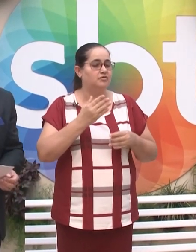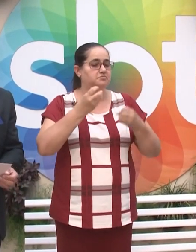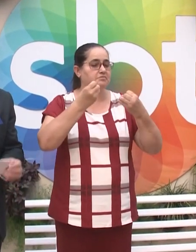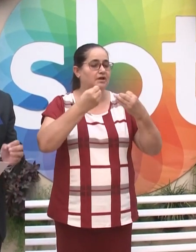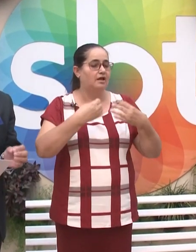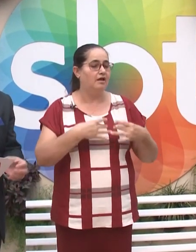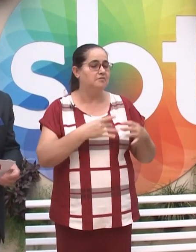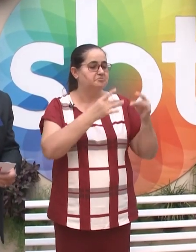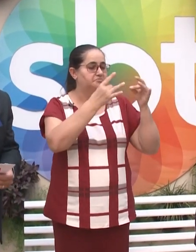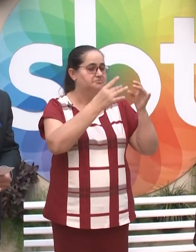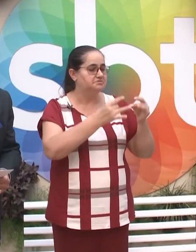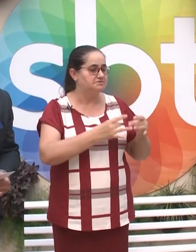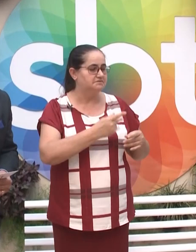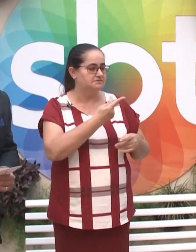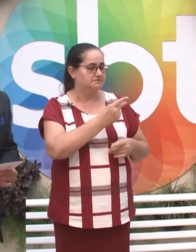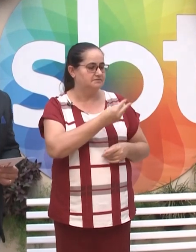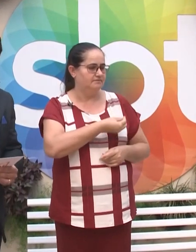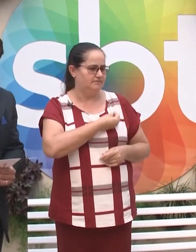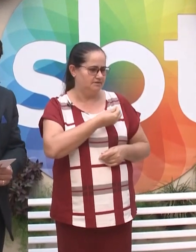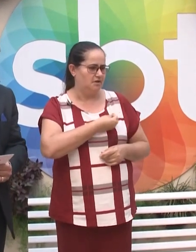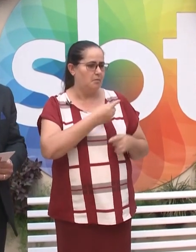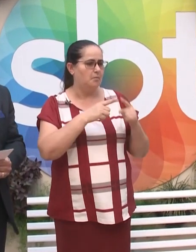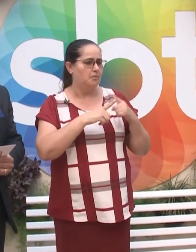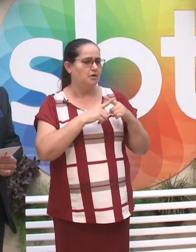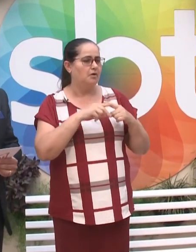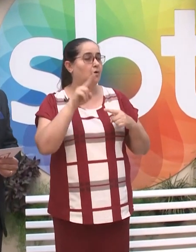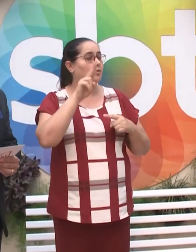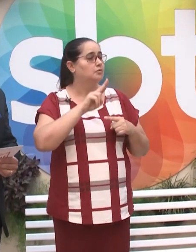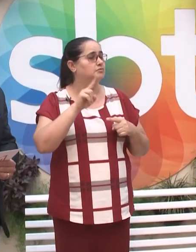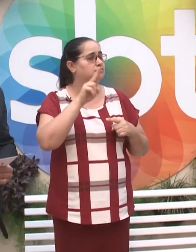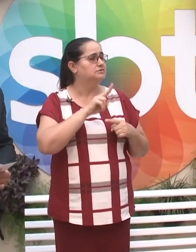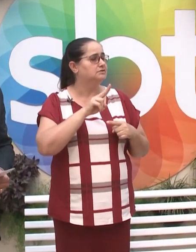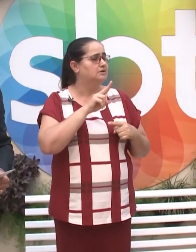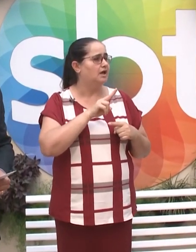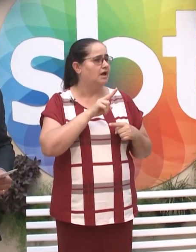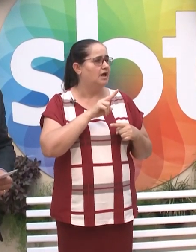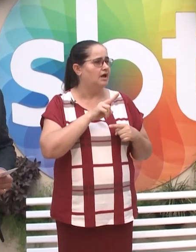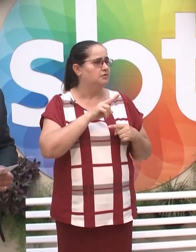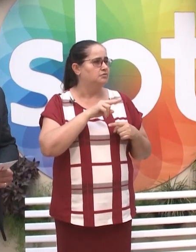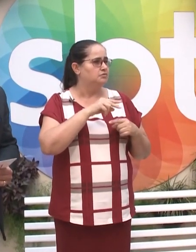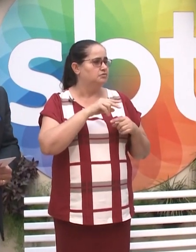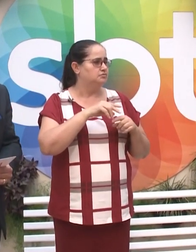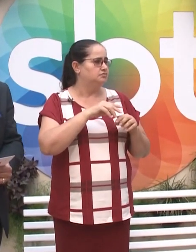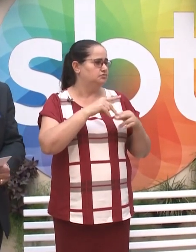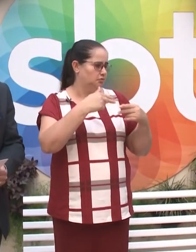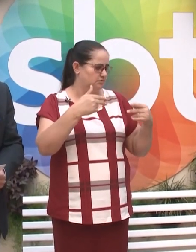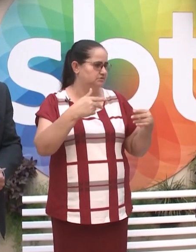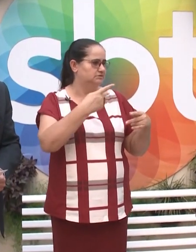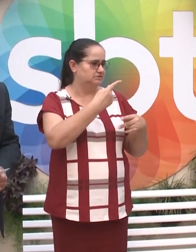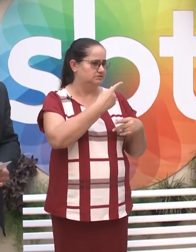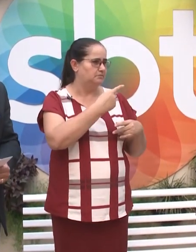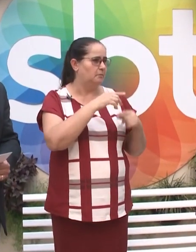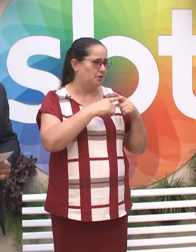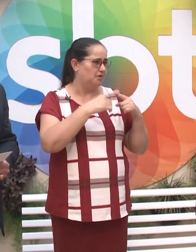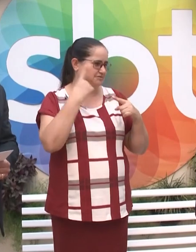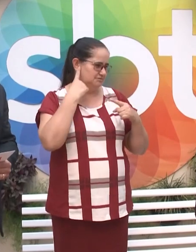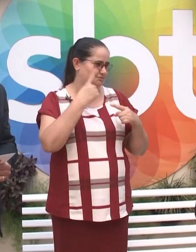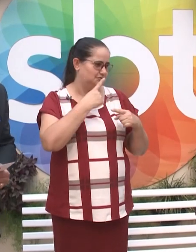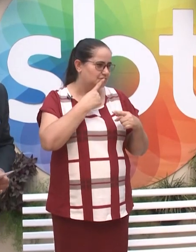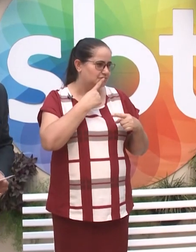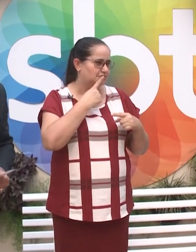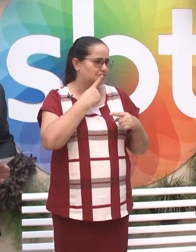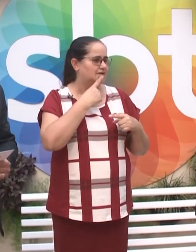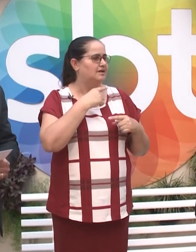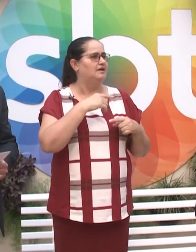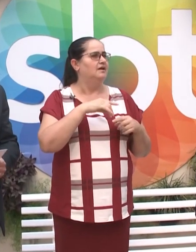contar o caso dela, por quê? Utilizaram da necessidade que ela tem de ter sempre um tradutor, essa